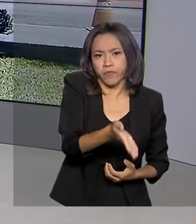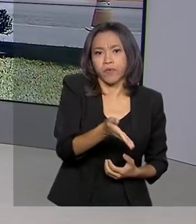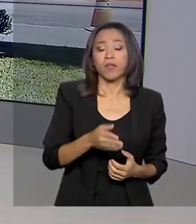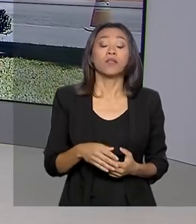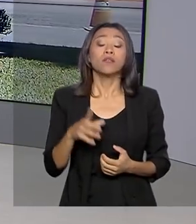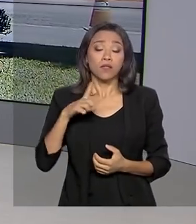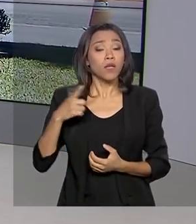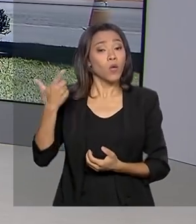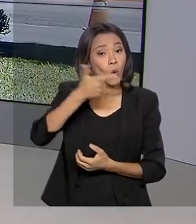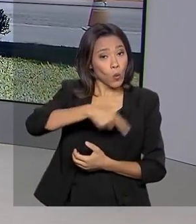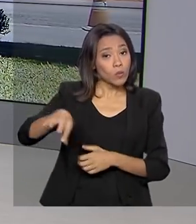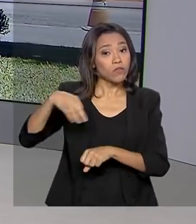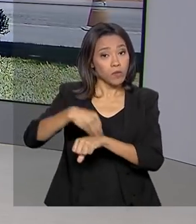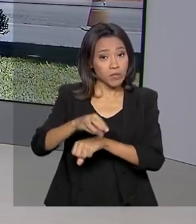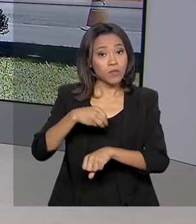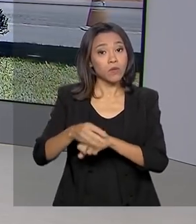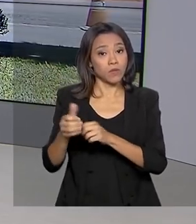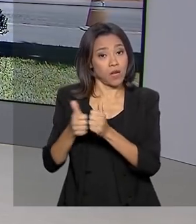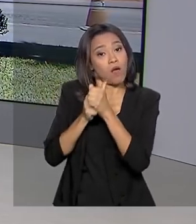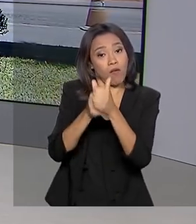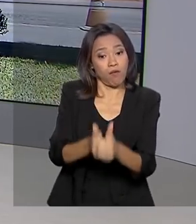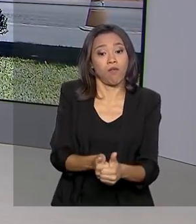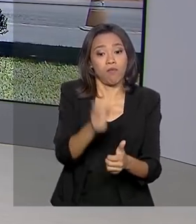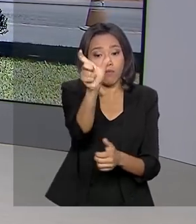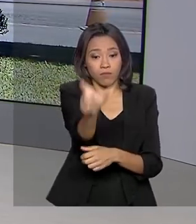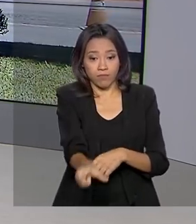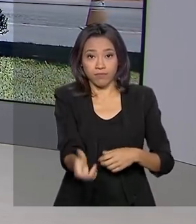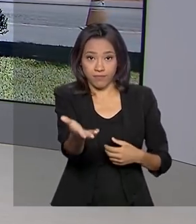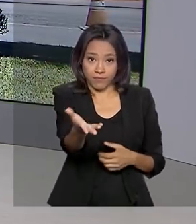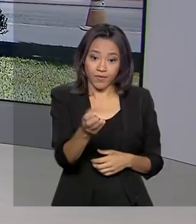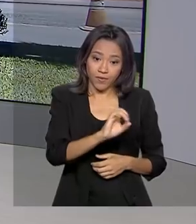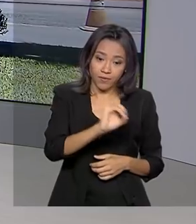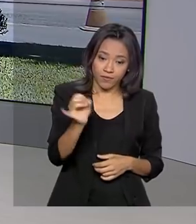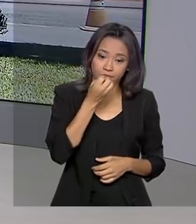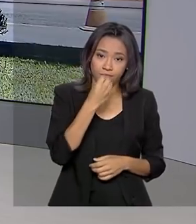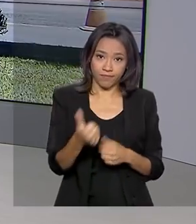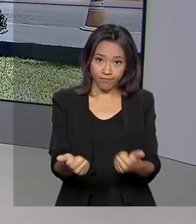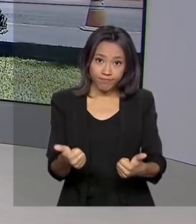outras informações ao vivo para a gente. Oi, Luana, tudo bem?